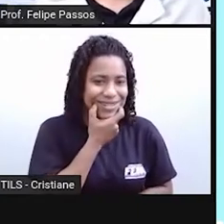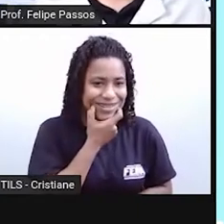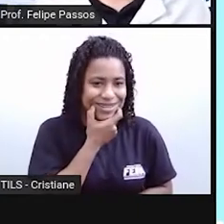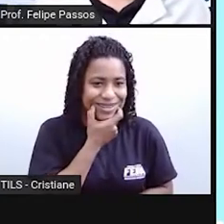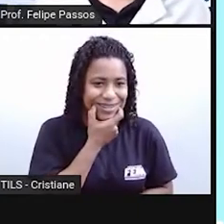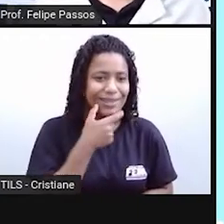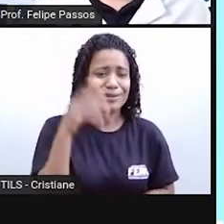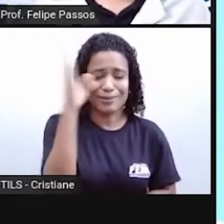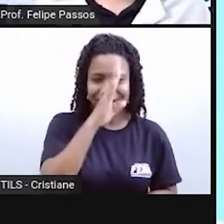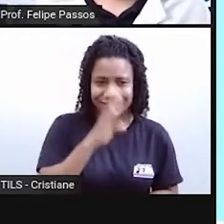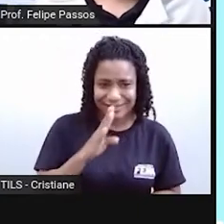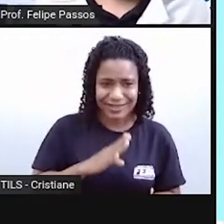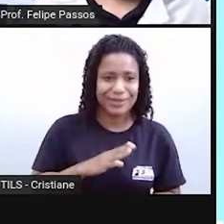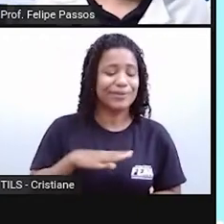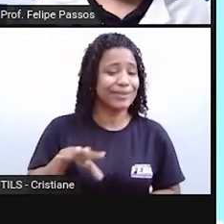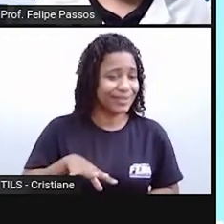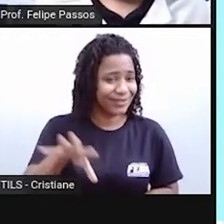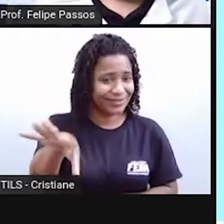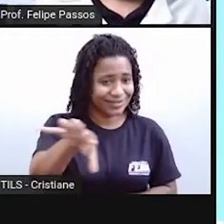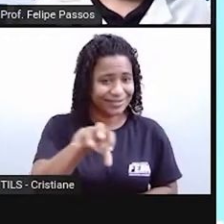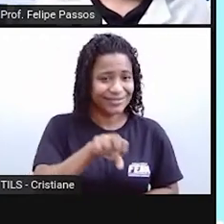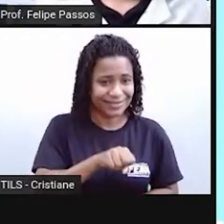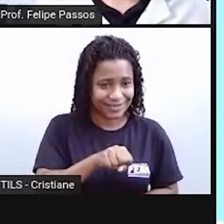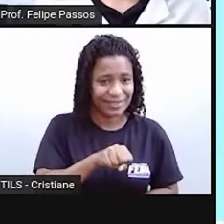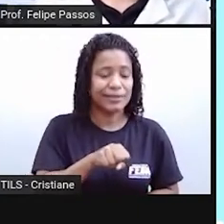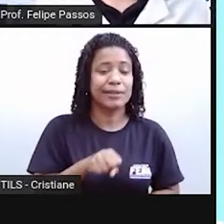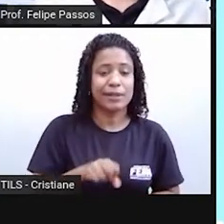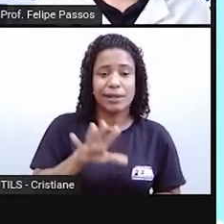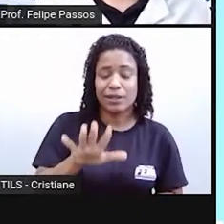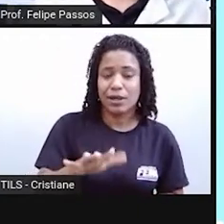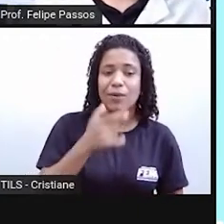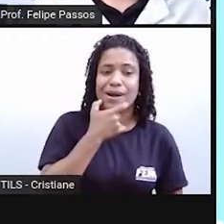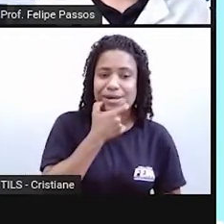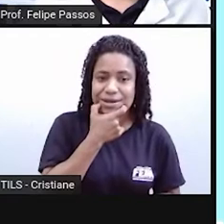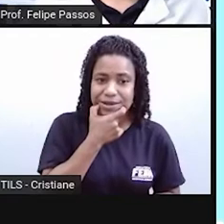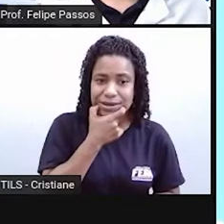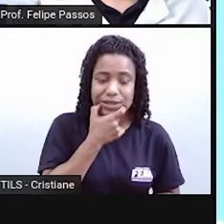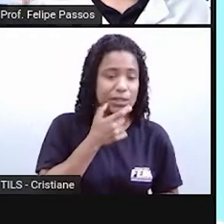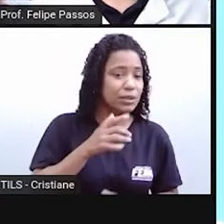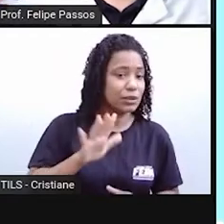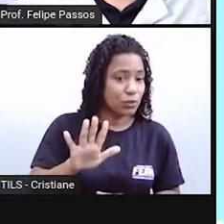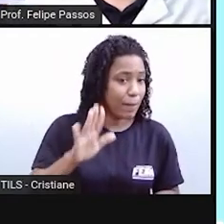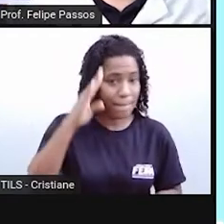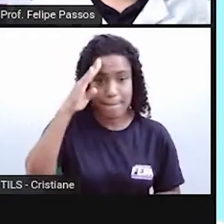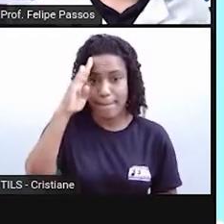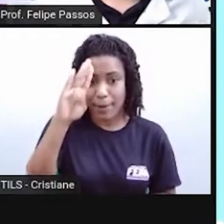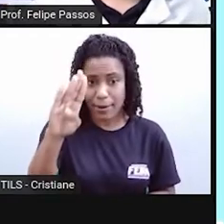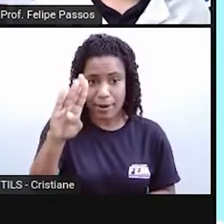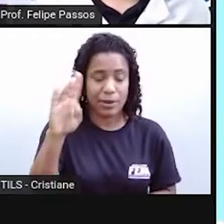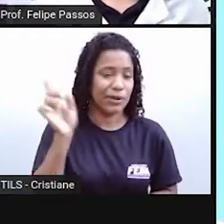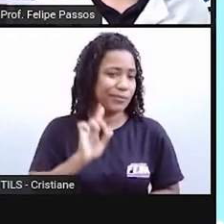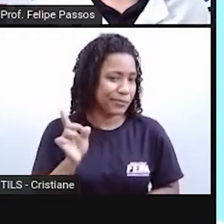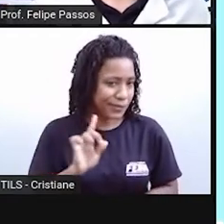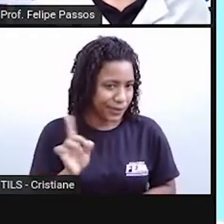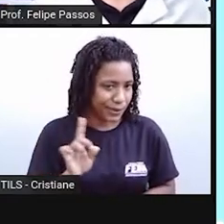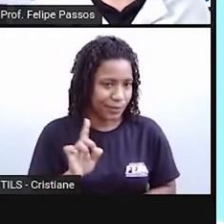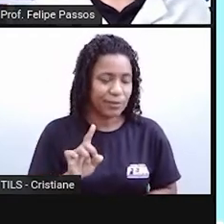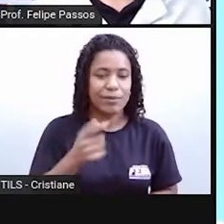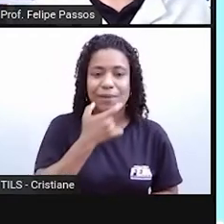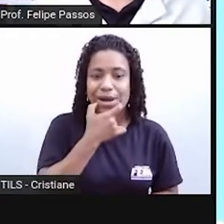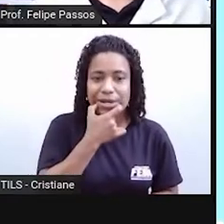forma, por mais que não seja a língua mais falada no mundo, ela é considerada uma língua internacional, né? Então, assim,